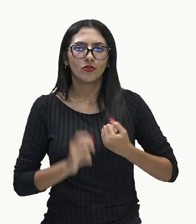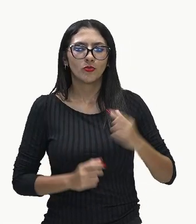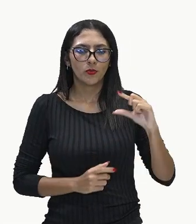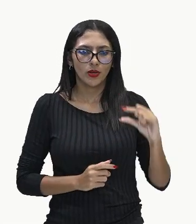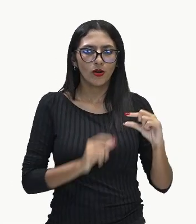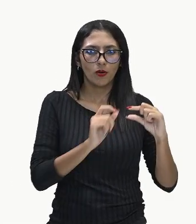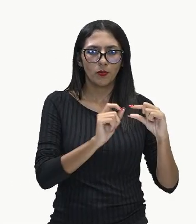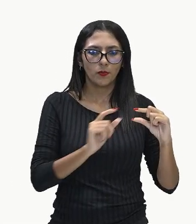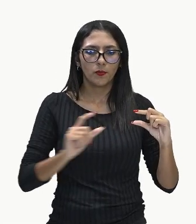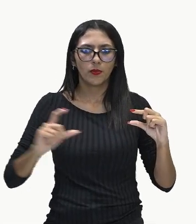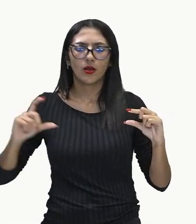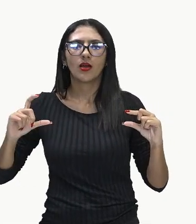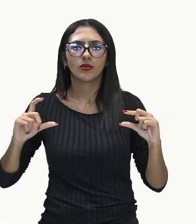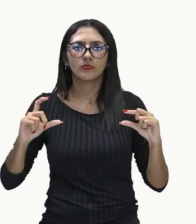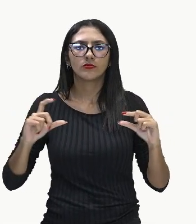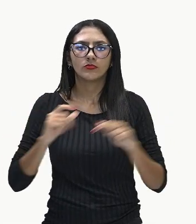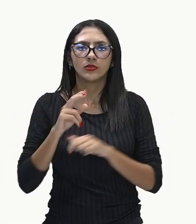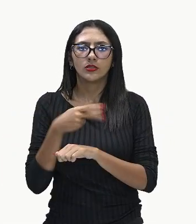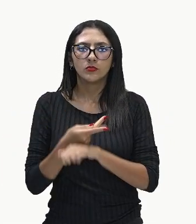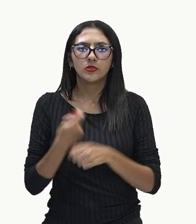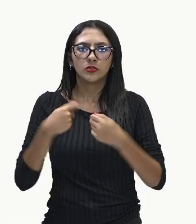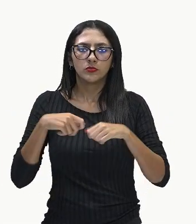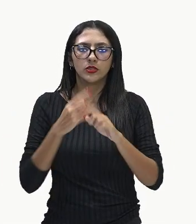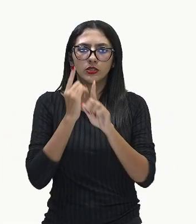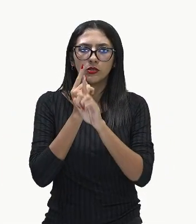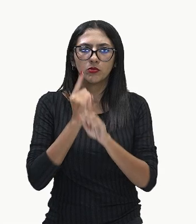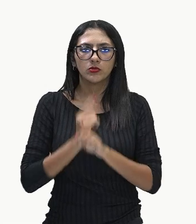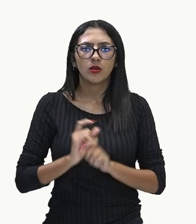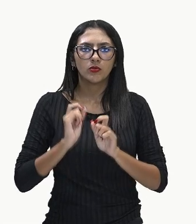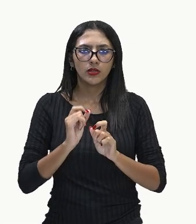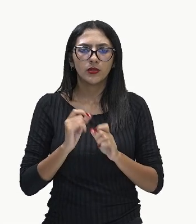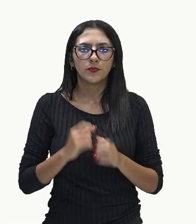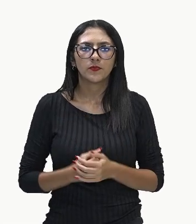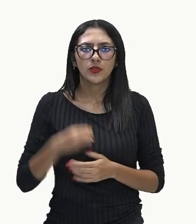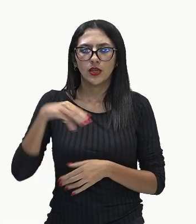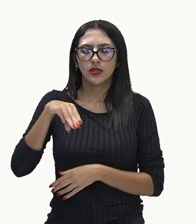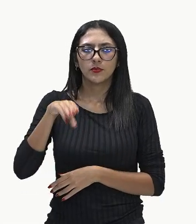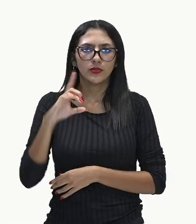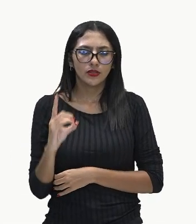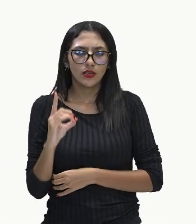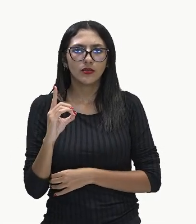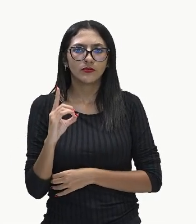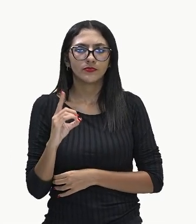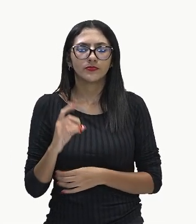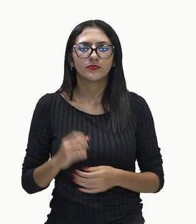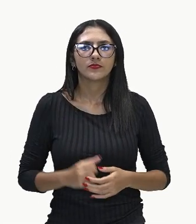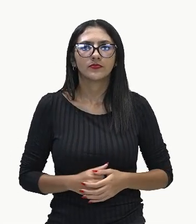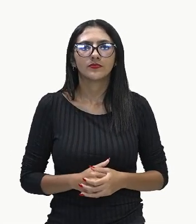calcular as nossas medidas de tendência central, tá? A nossa mediana, principalmente,